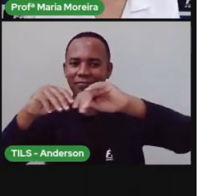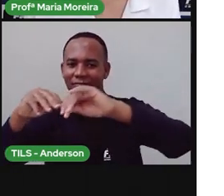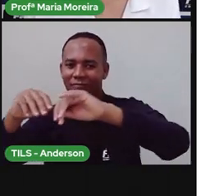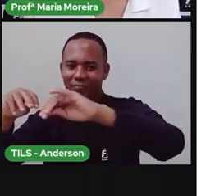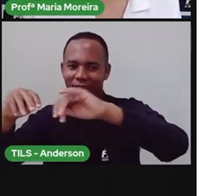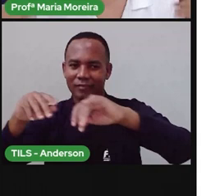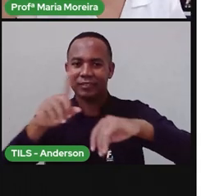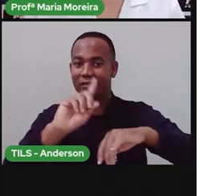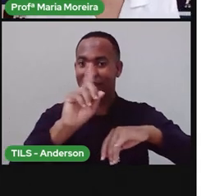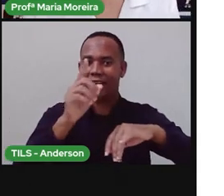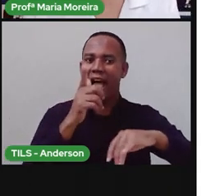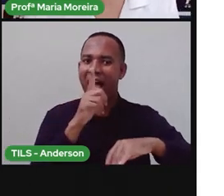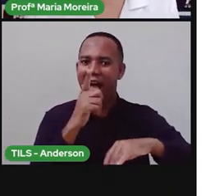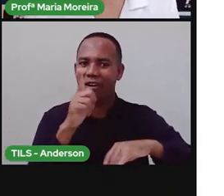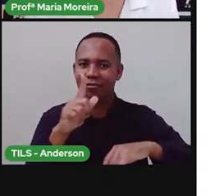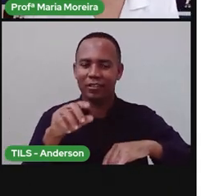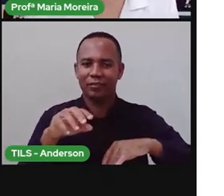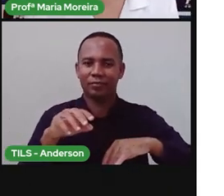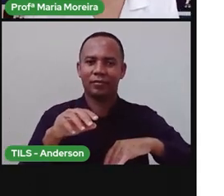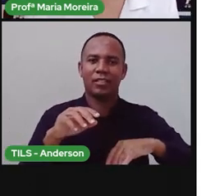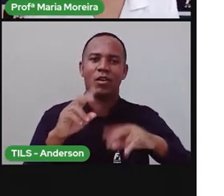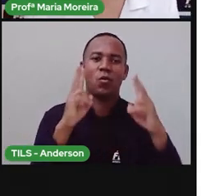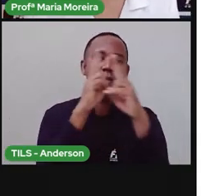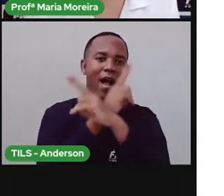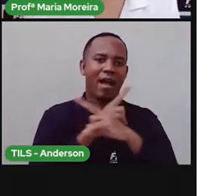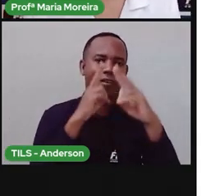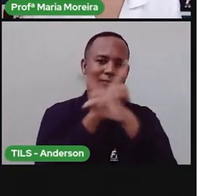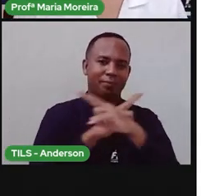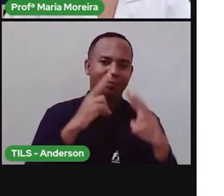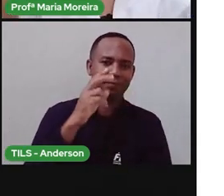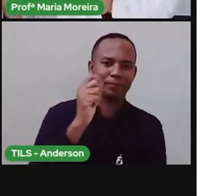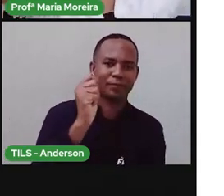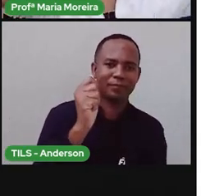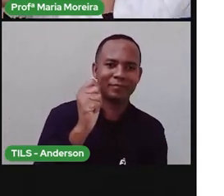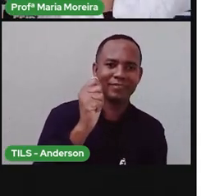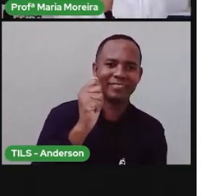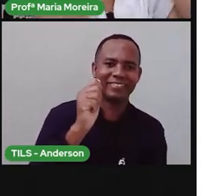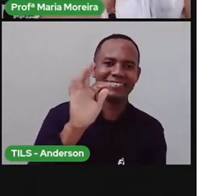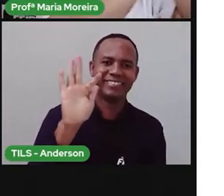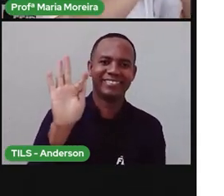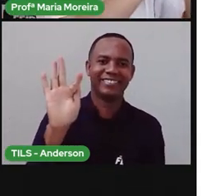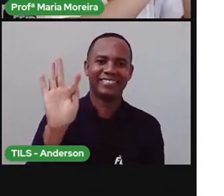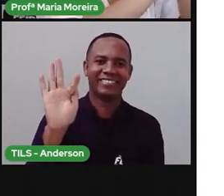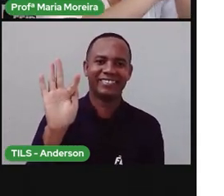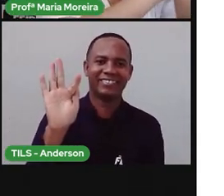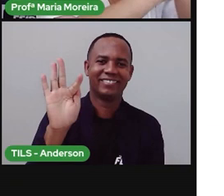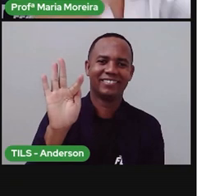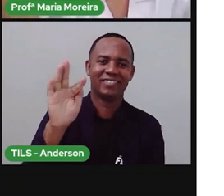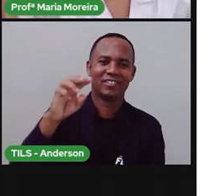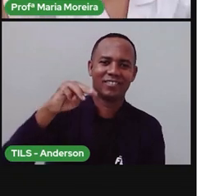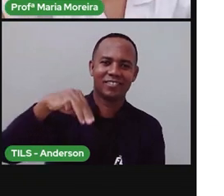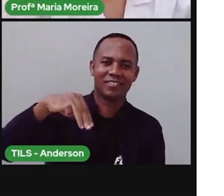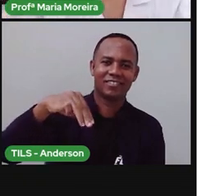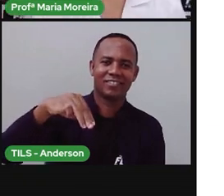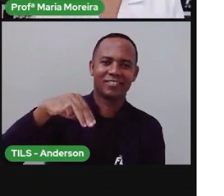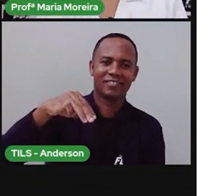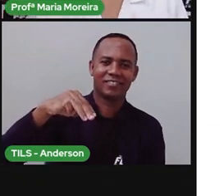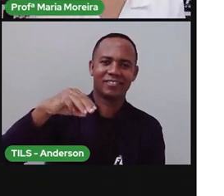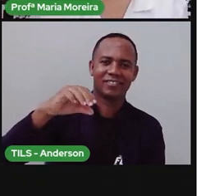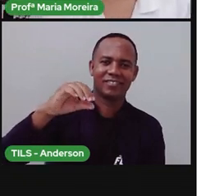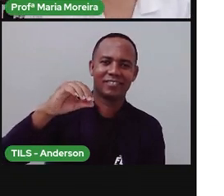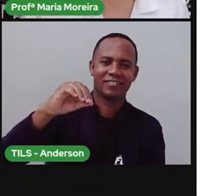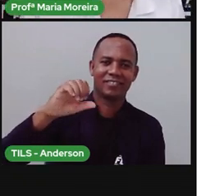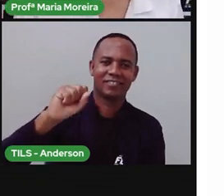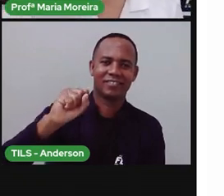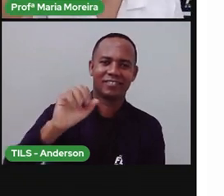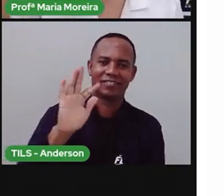Água. E o que é a atmosfera? Nota 10 pra esse menino, ó. Palmas pra Anderson.